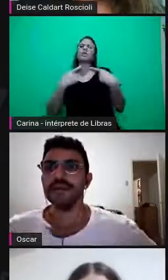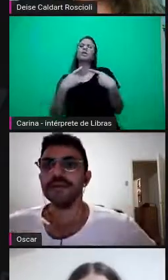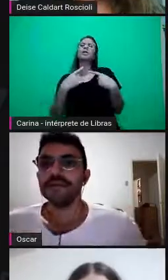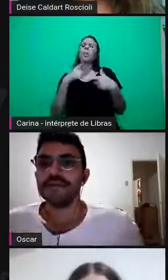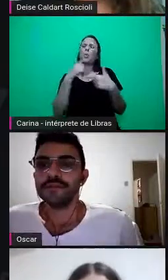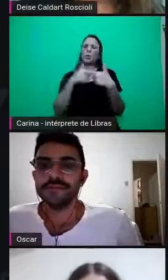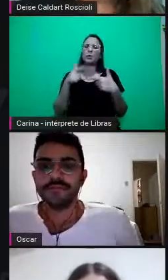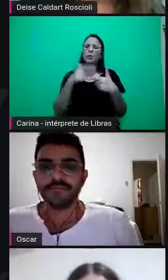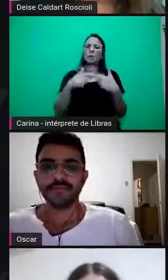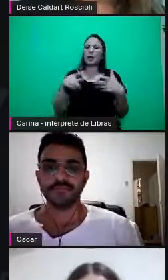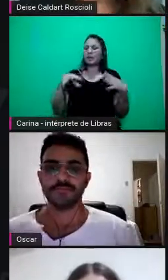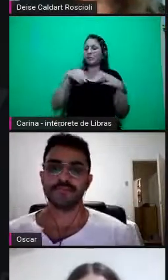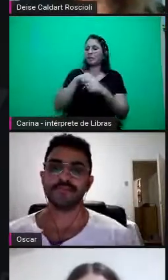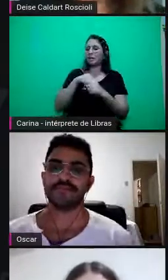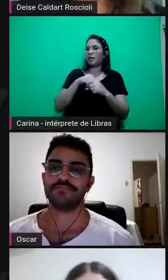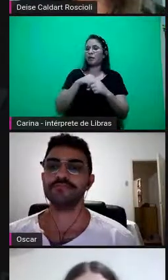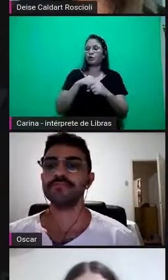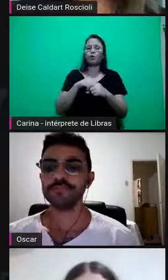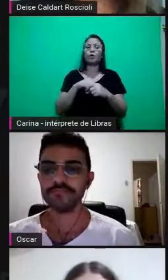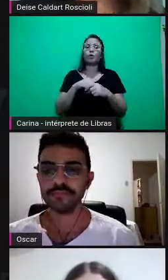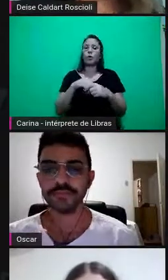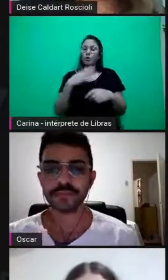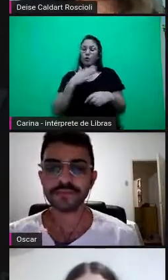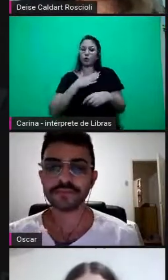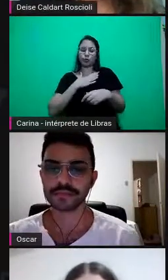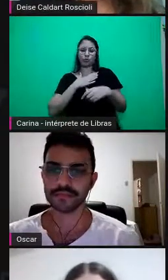Osório, muitas vezes, não são as mesmas